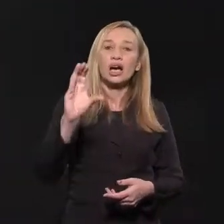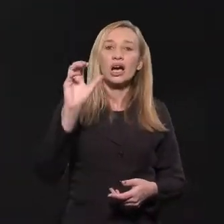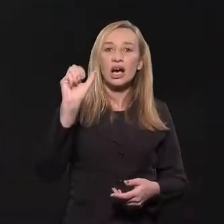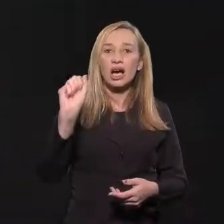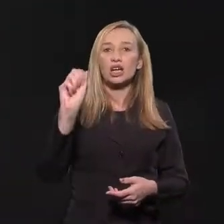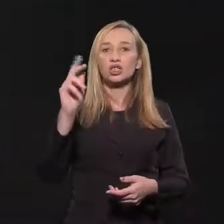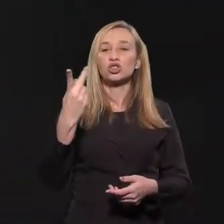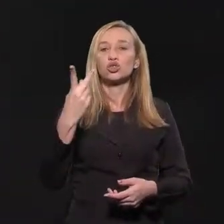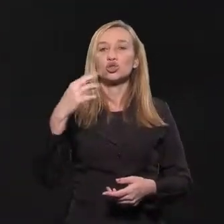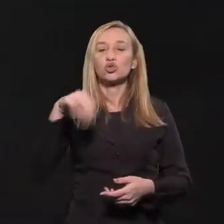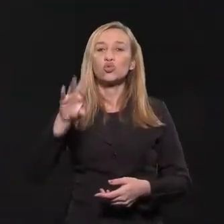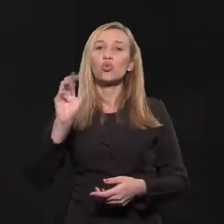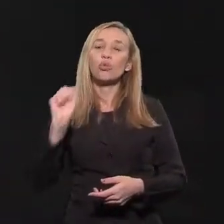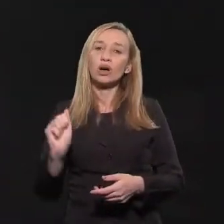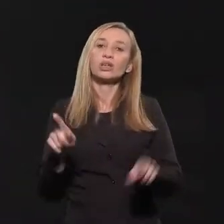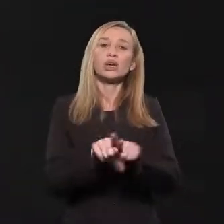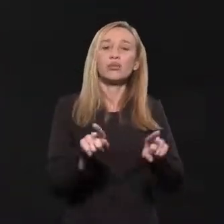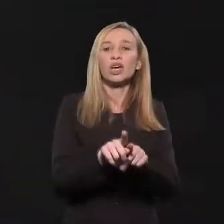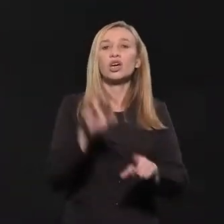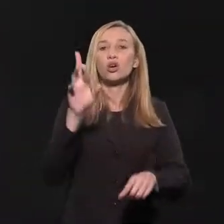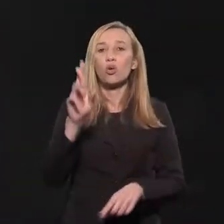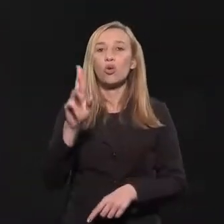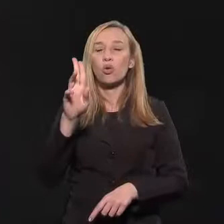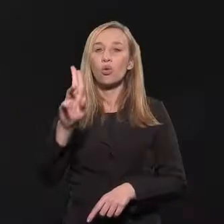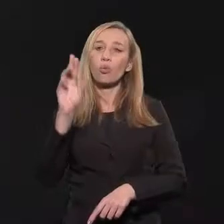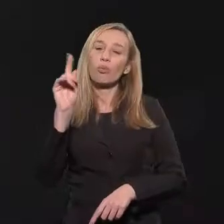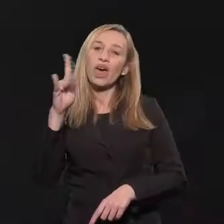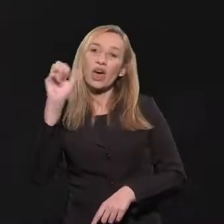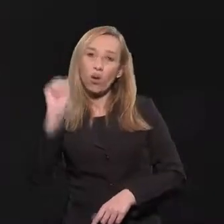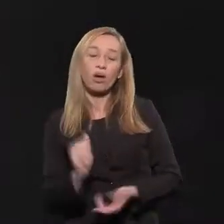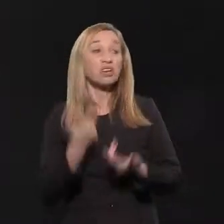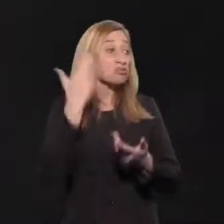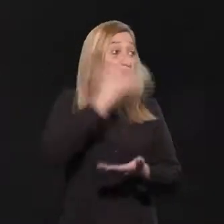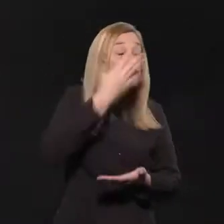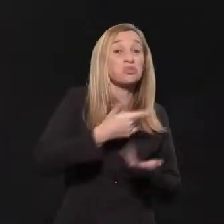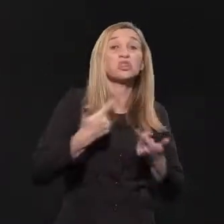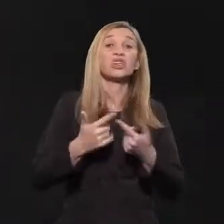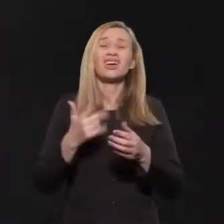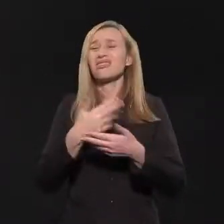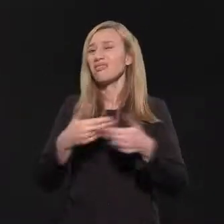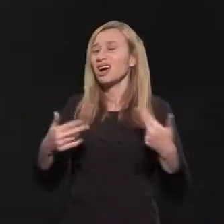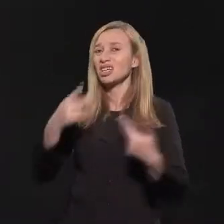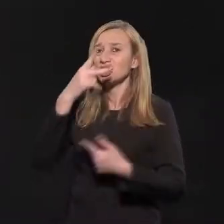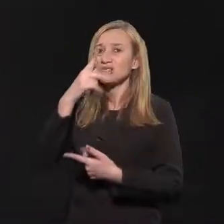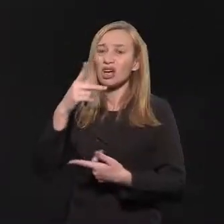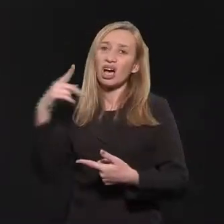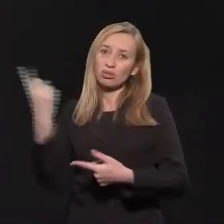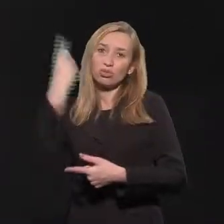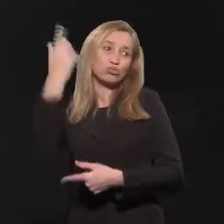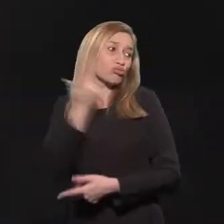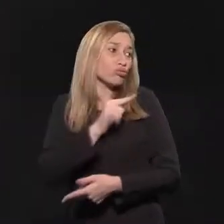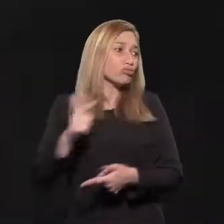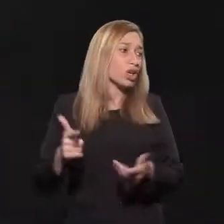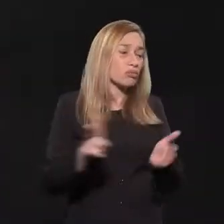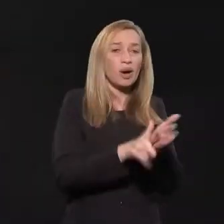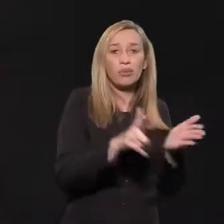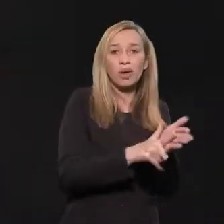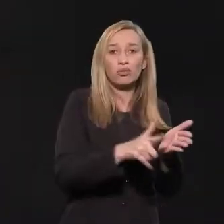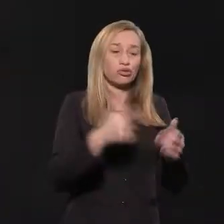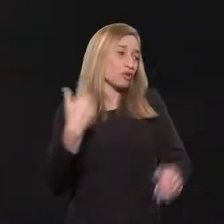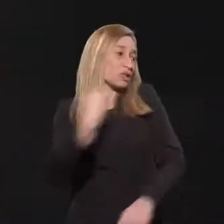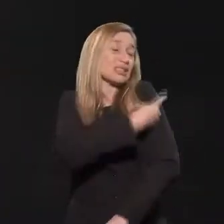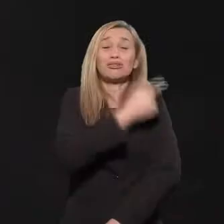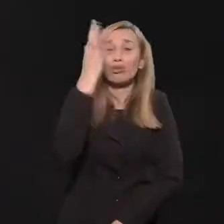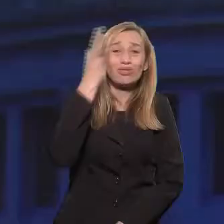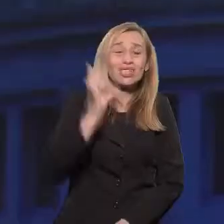a cachumbo e rubelo. E a gente não tem visto isso. E até porque muitos adultos não têm mais as suas cadernetas de vacina. Então não sabem nem dizer que